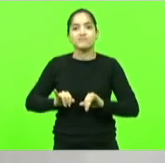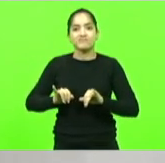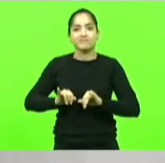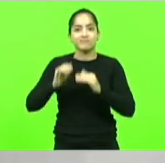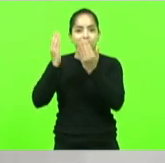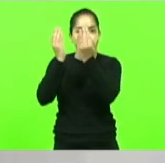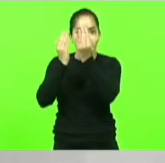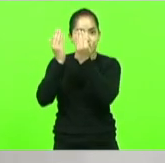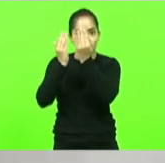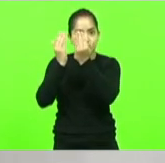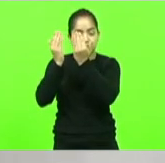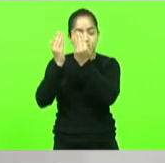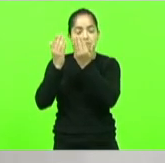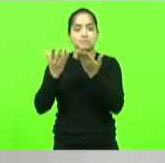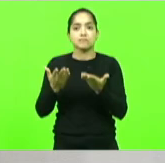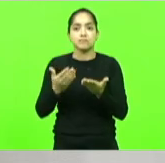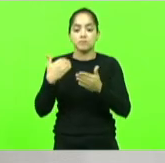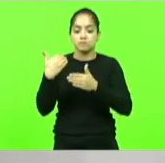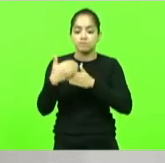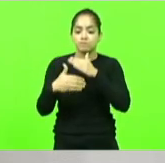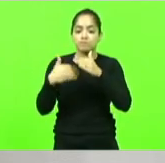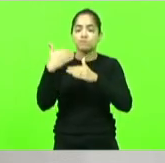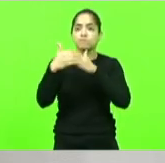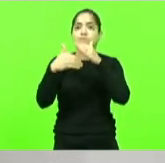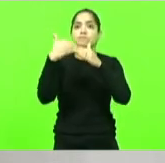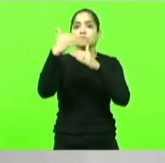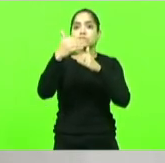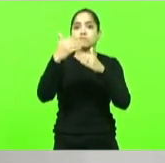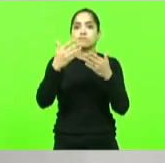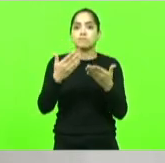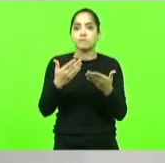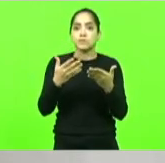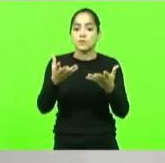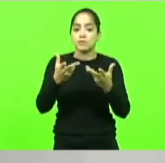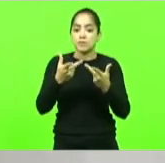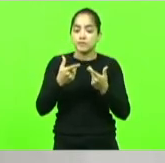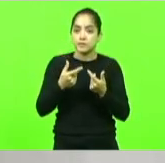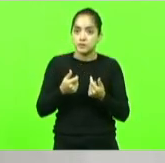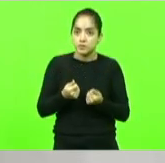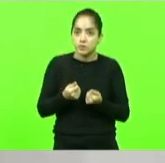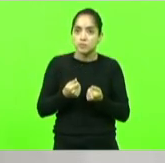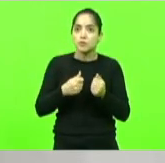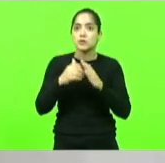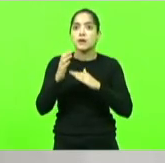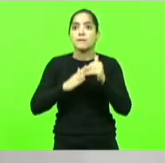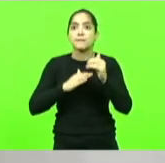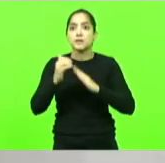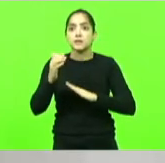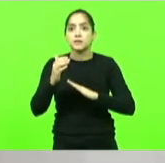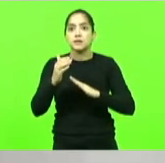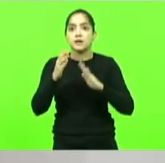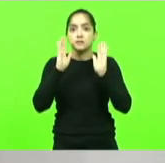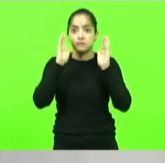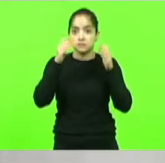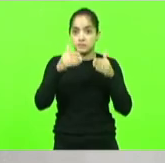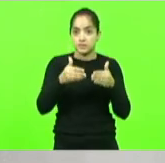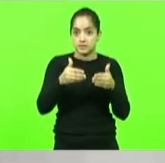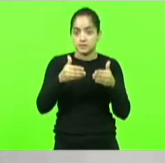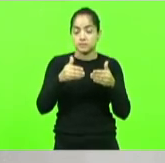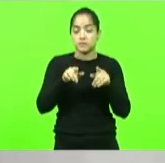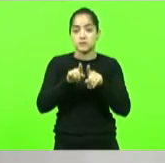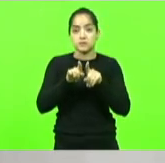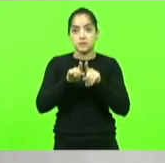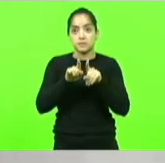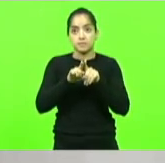bem-estar no desenvolvimento e aperfeiçoamento de habilidades específicas na atenção